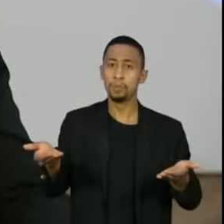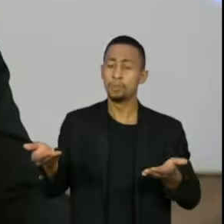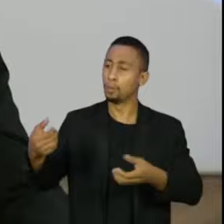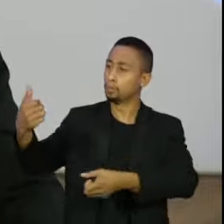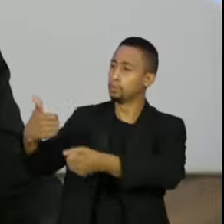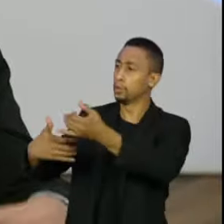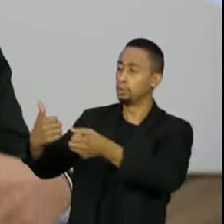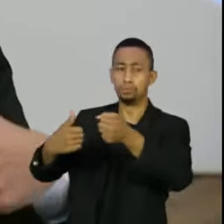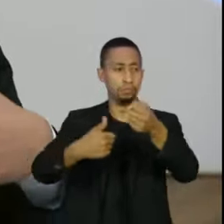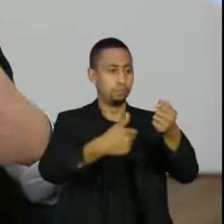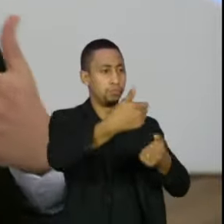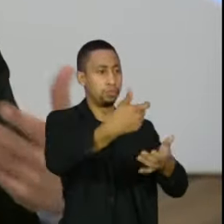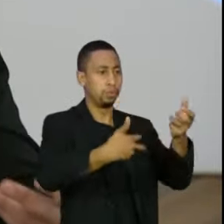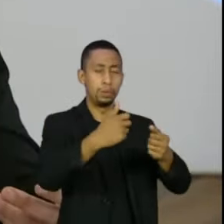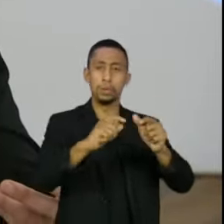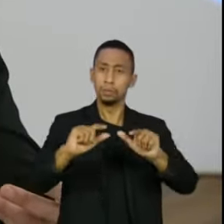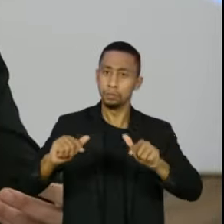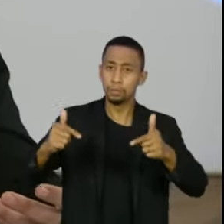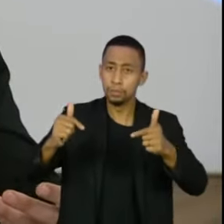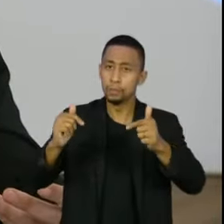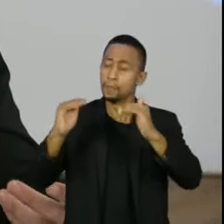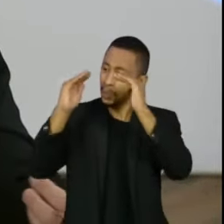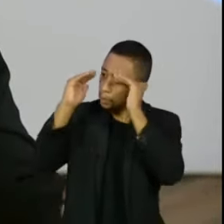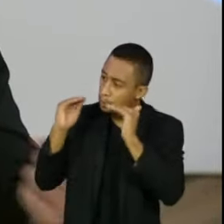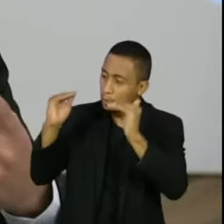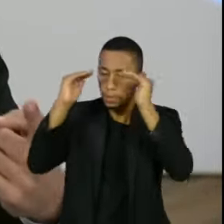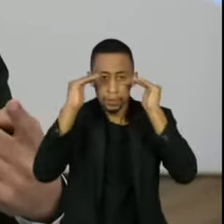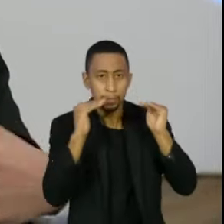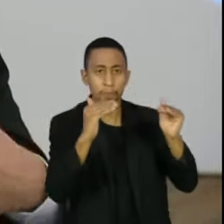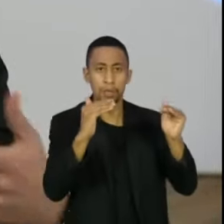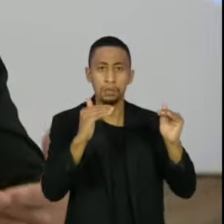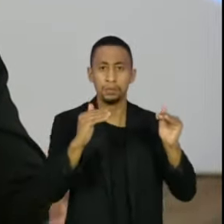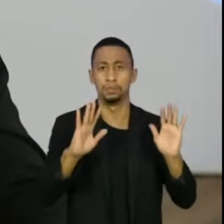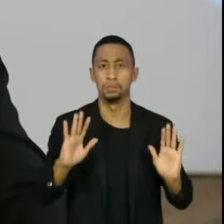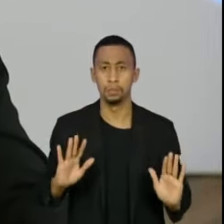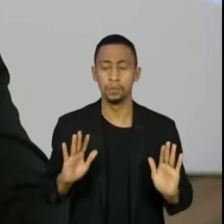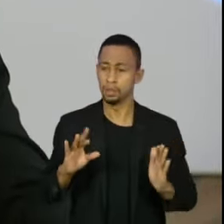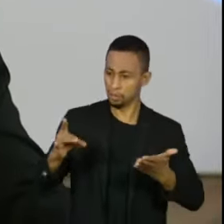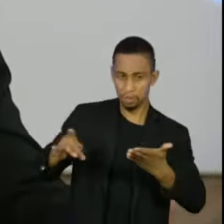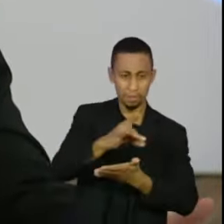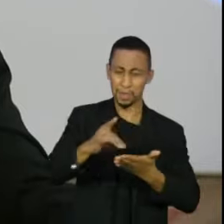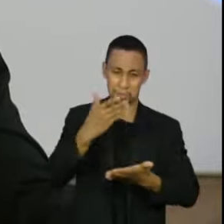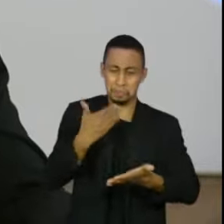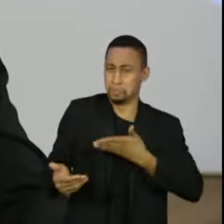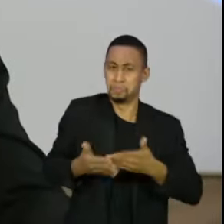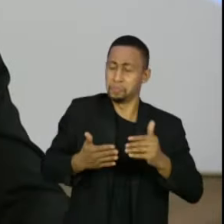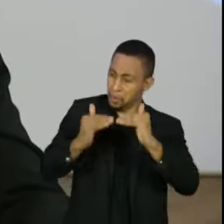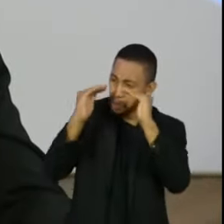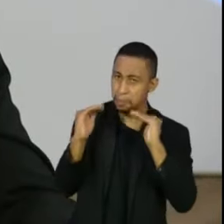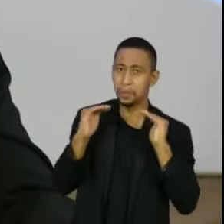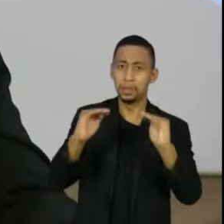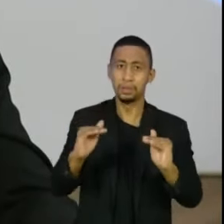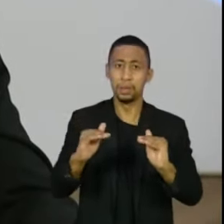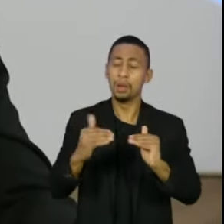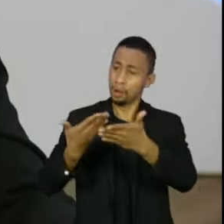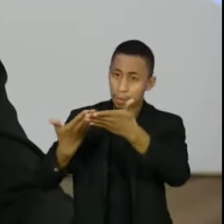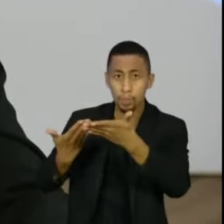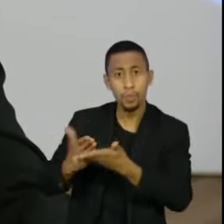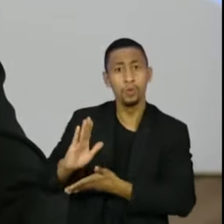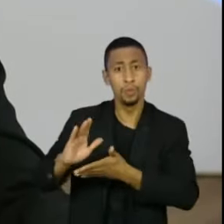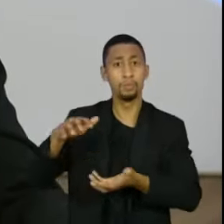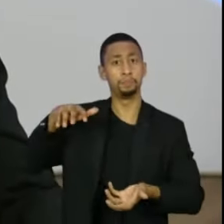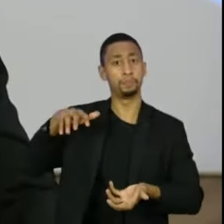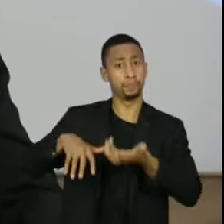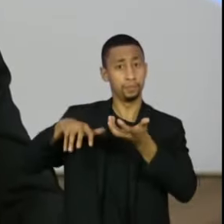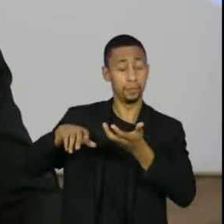lados, ter realmente esse respeito às divergências e, dentro dessas divergências, nós construímos um texto que foi aprovado pelo plenário do Senado